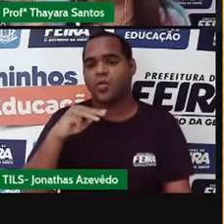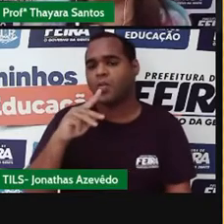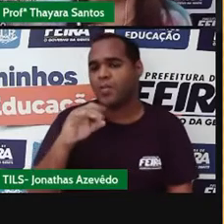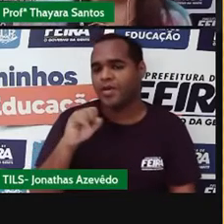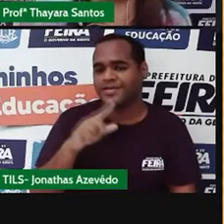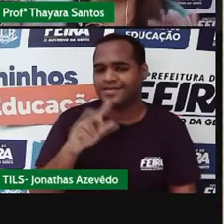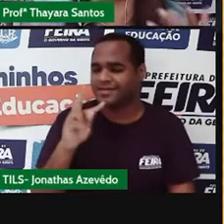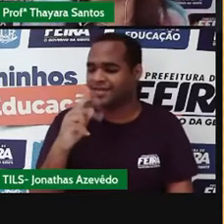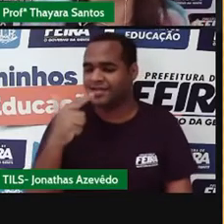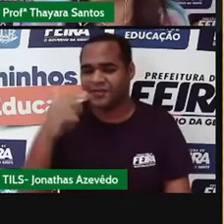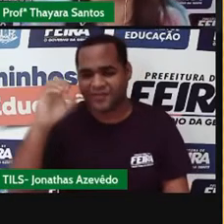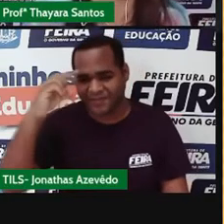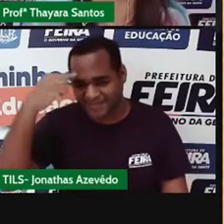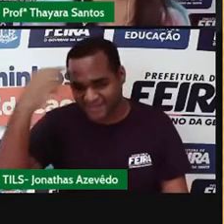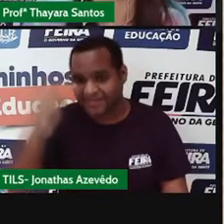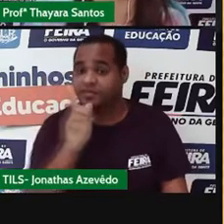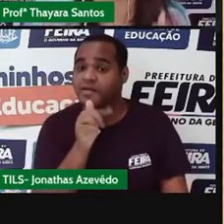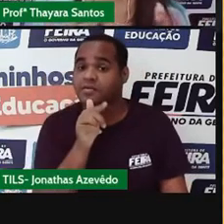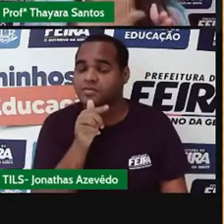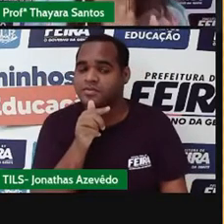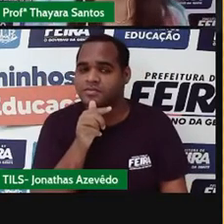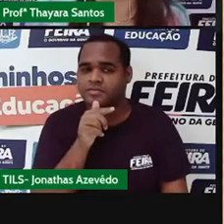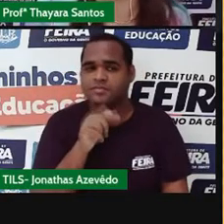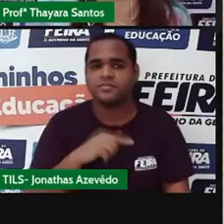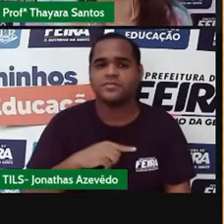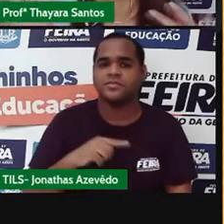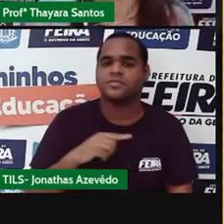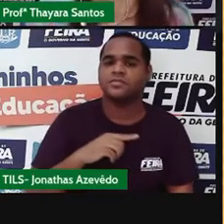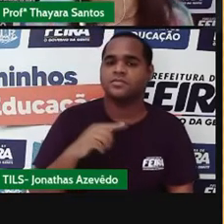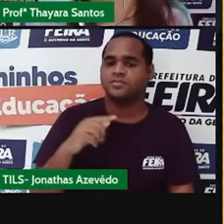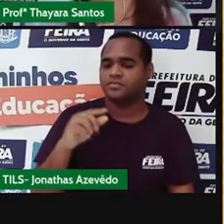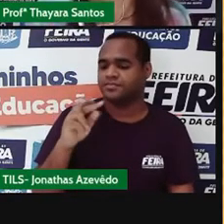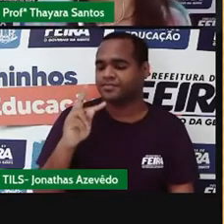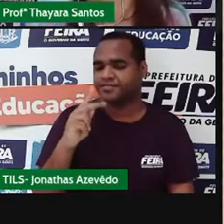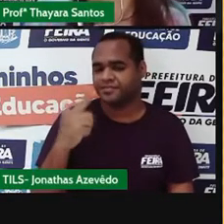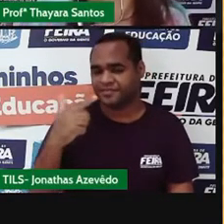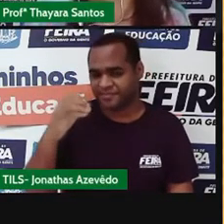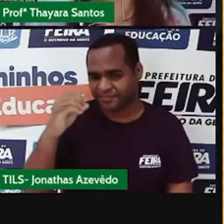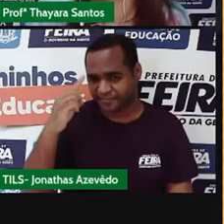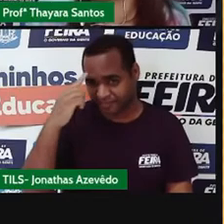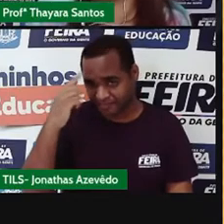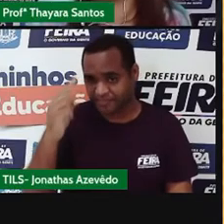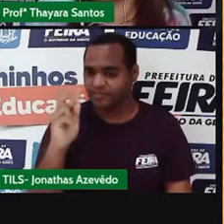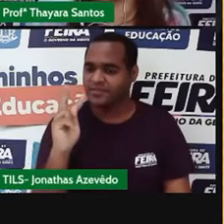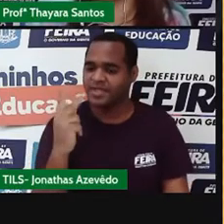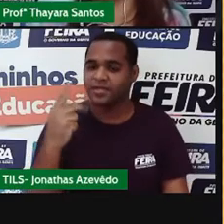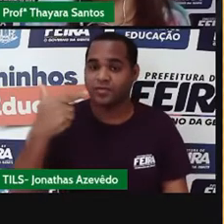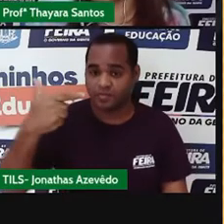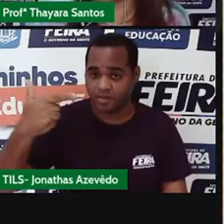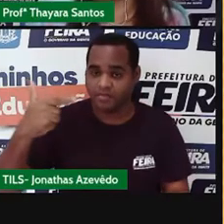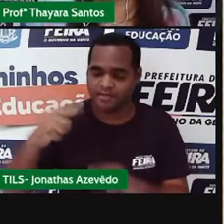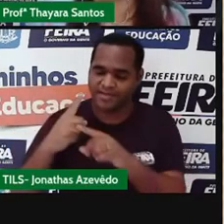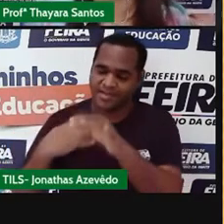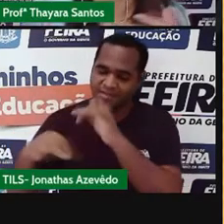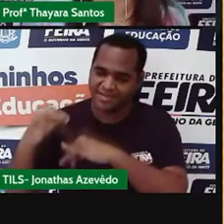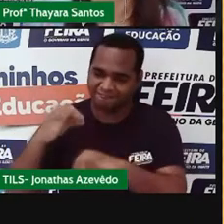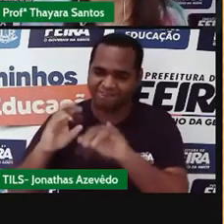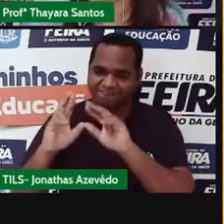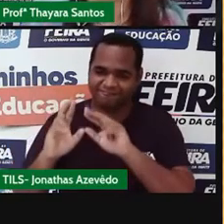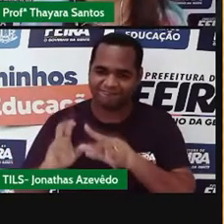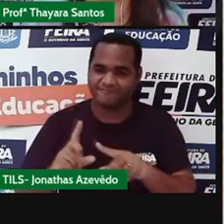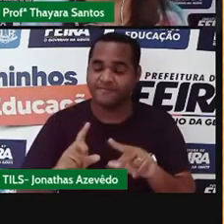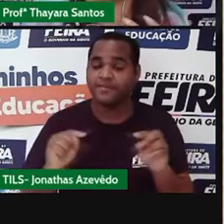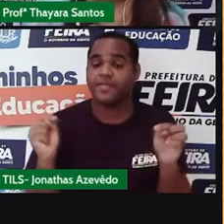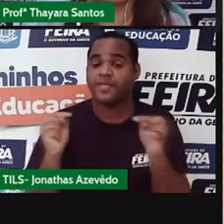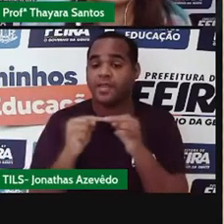H2O, a fórmula molecular da água, que é o hidrogênio, mais o oxigênio, duas substâncias químicas diferentes, que estão